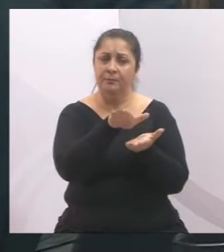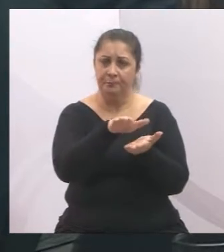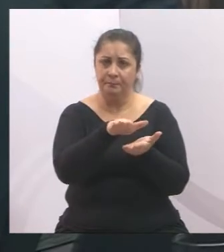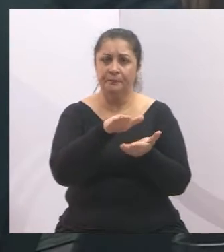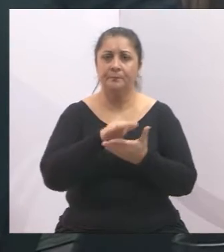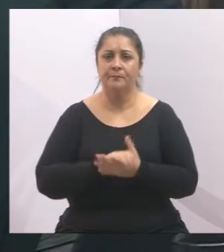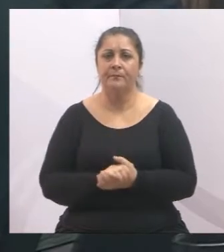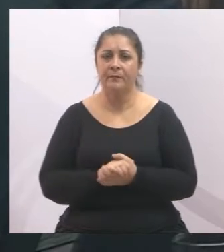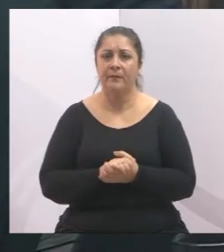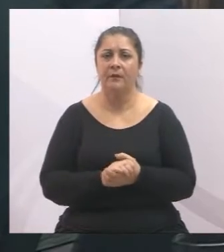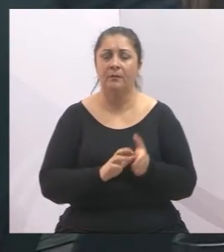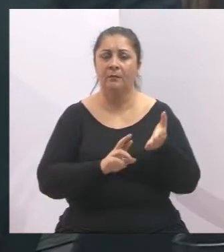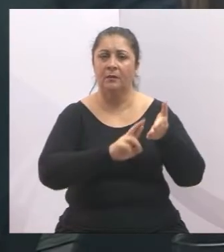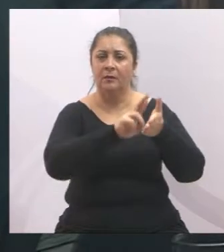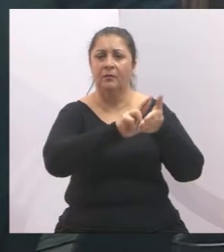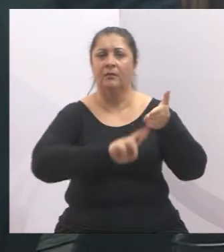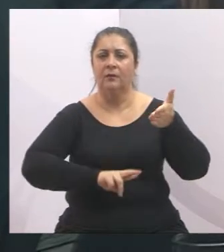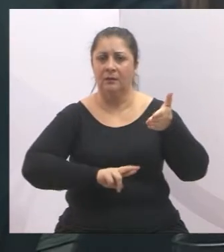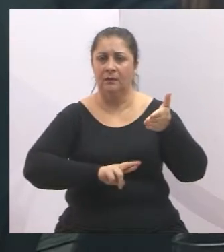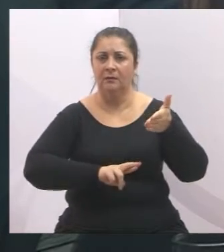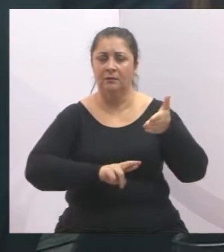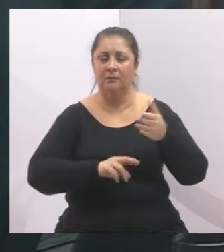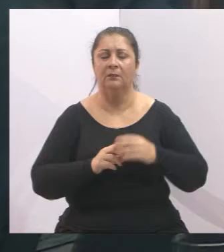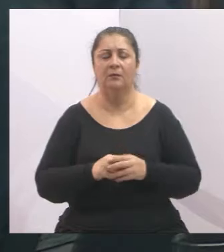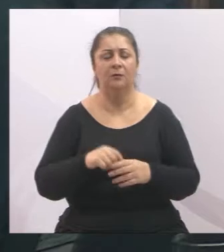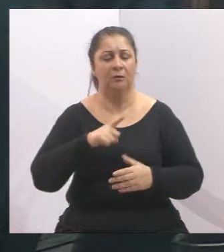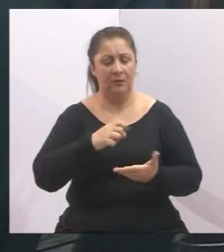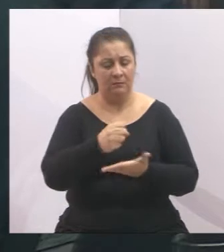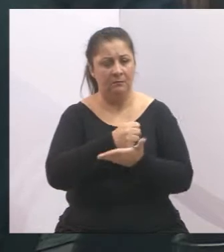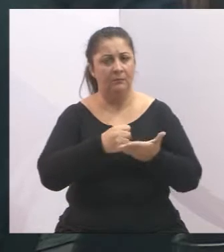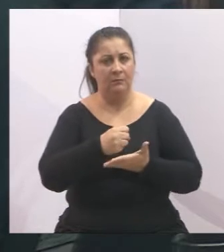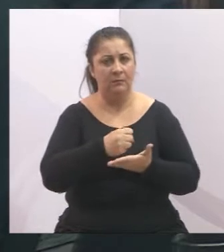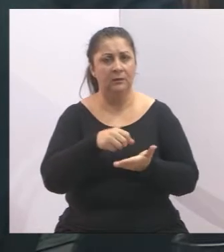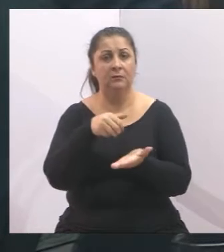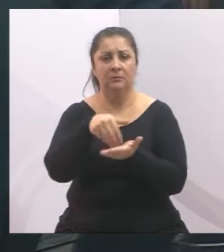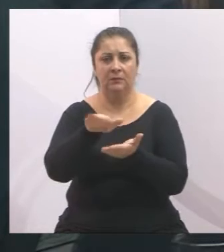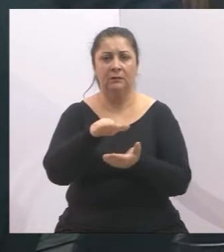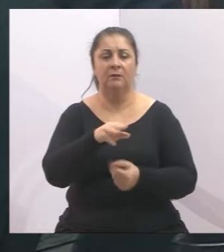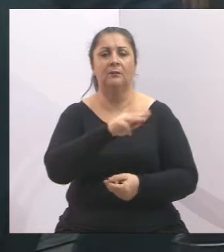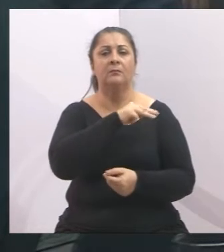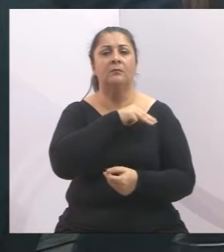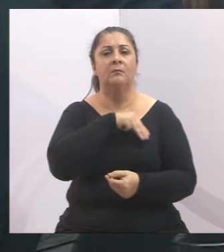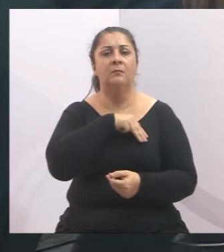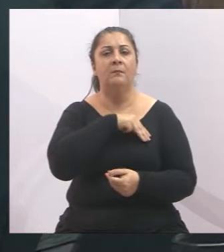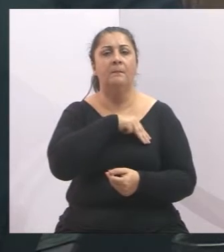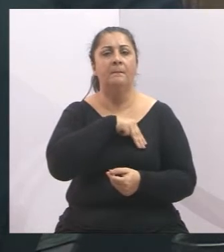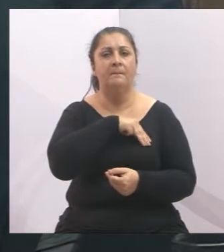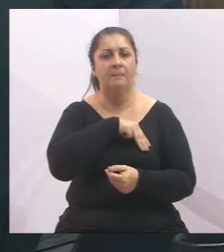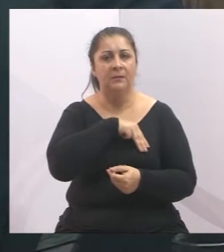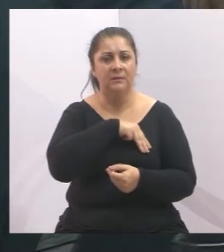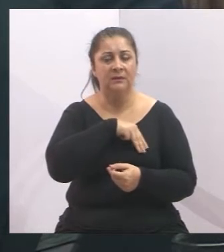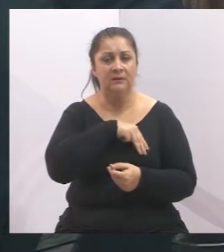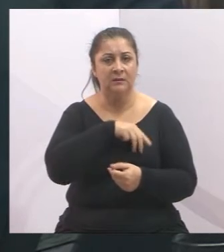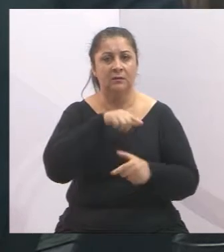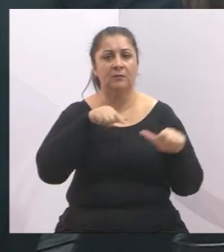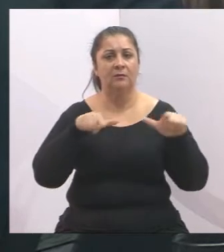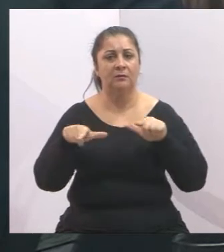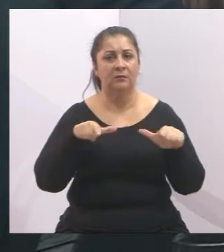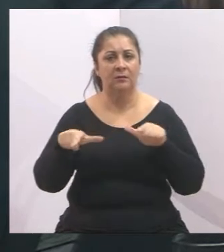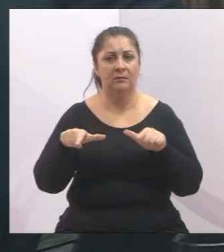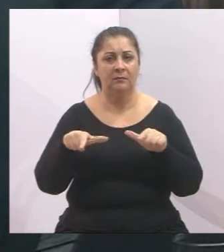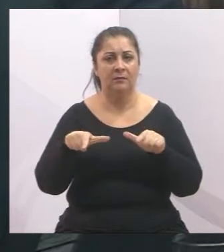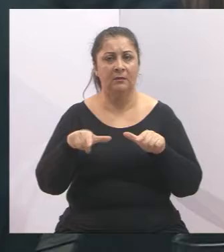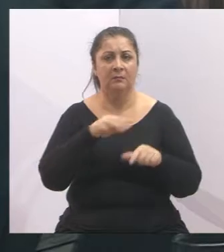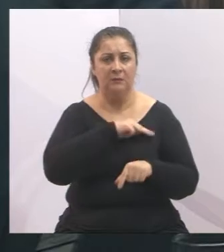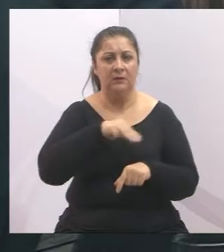esse relatório fundamentado ao Ministério Público do Trabalho, para que ele faça as diligências